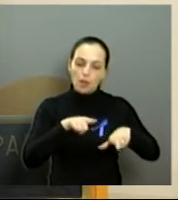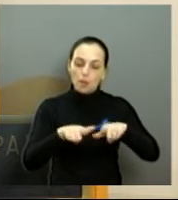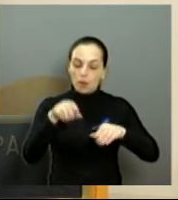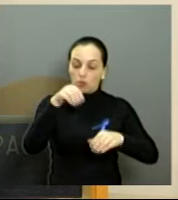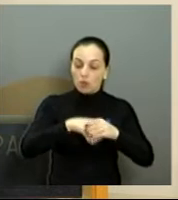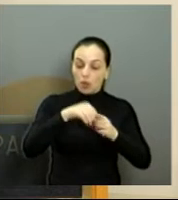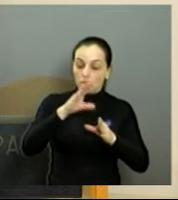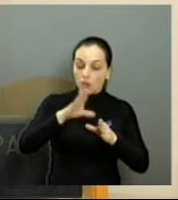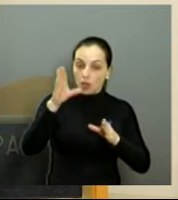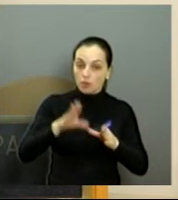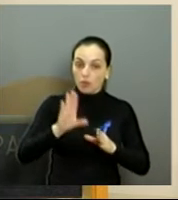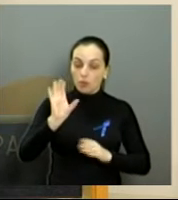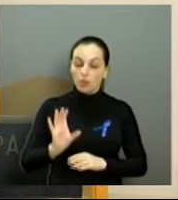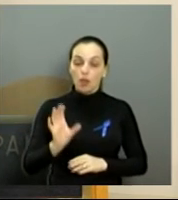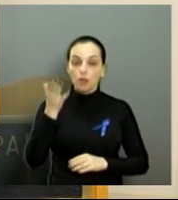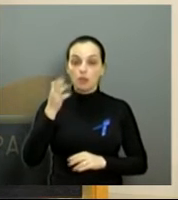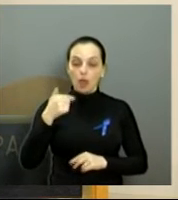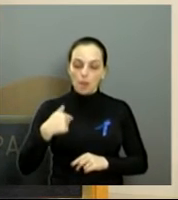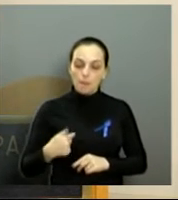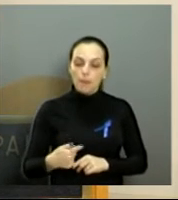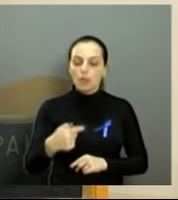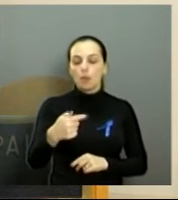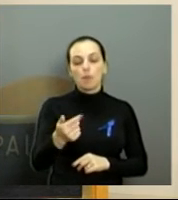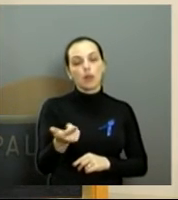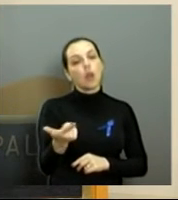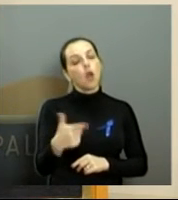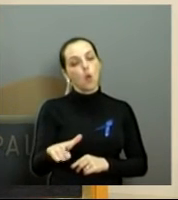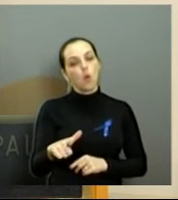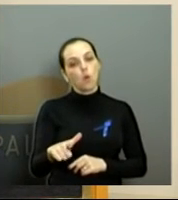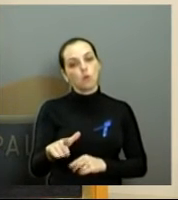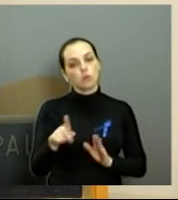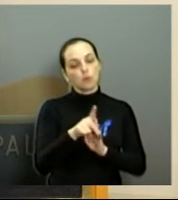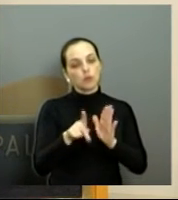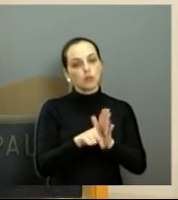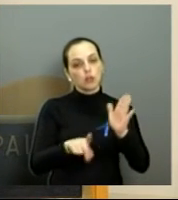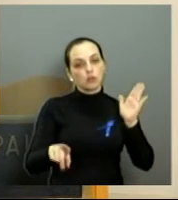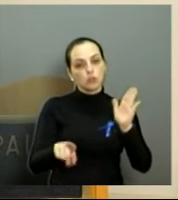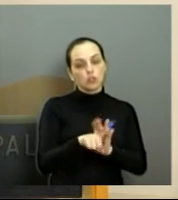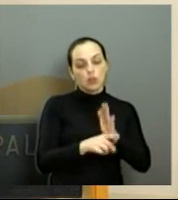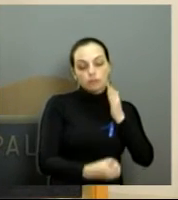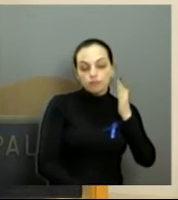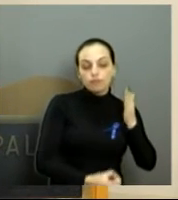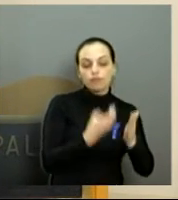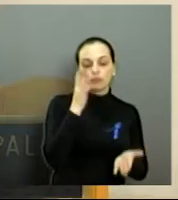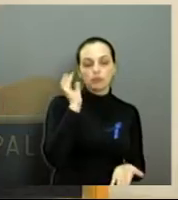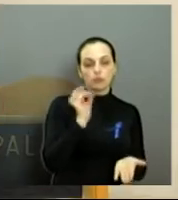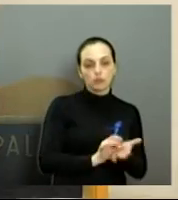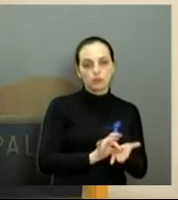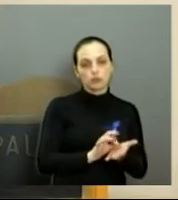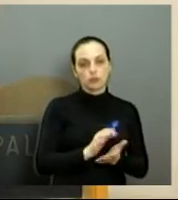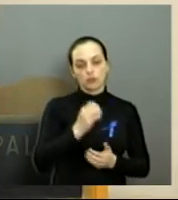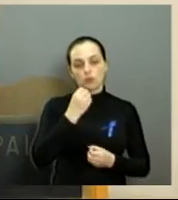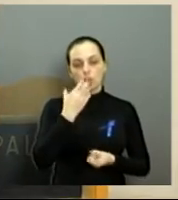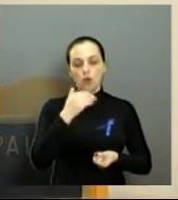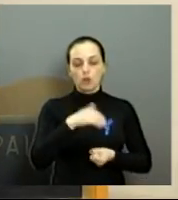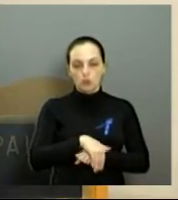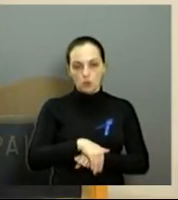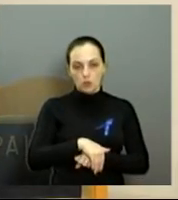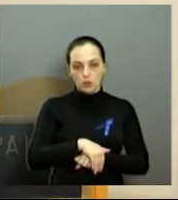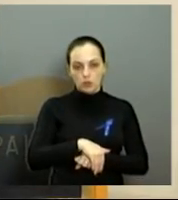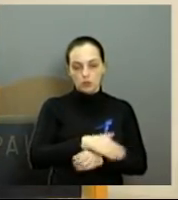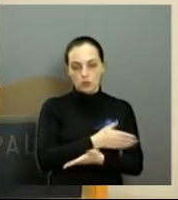semana de conscientização, tirando um projeto de lei do papel. Boa noite